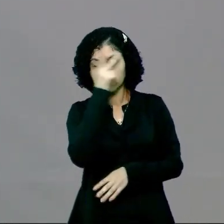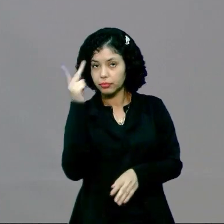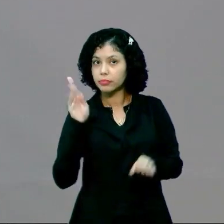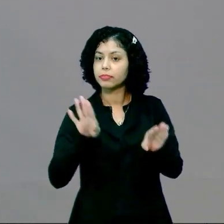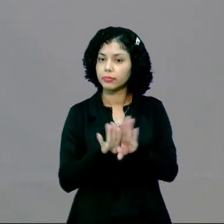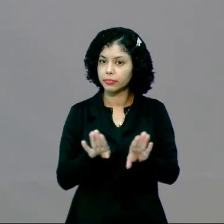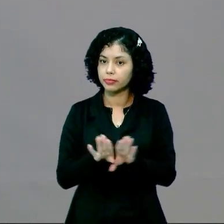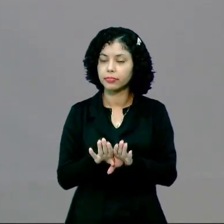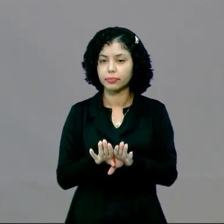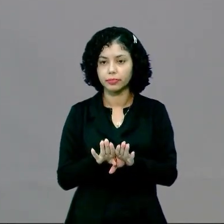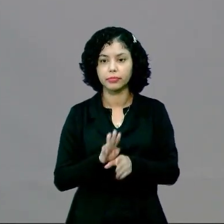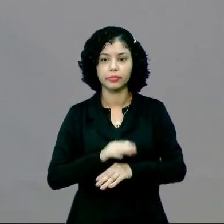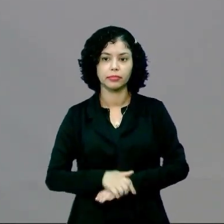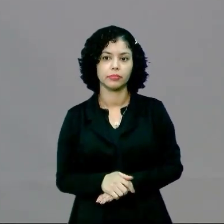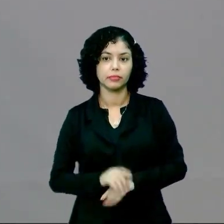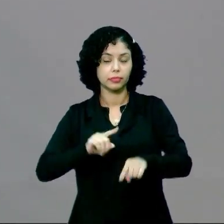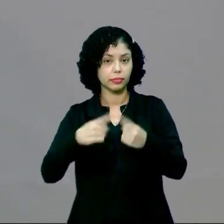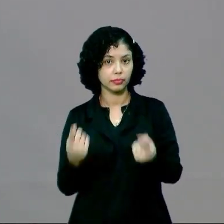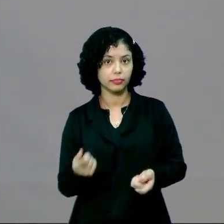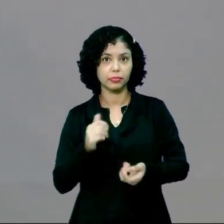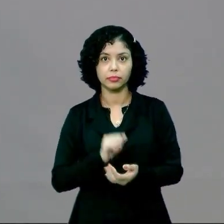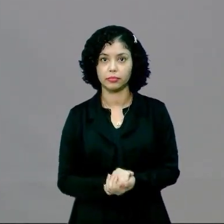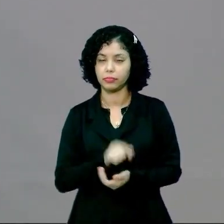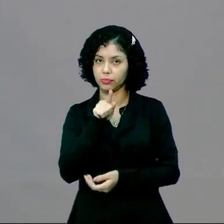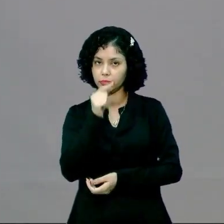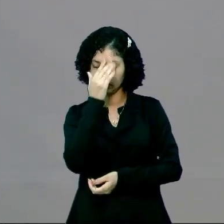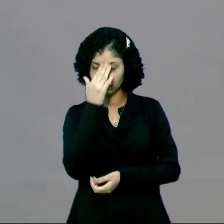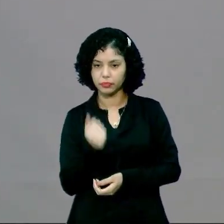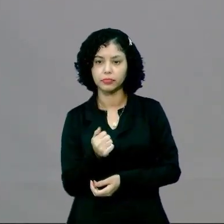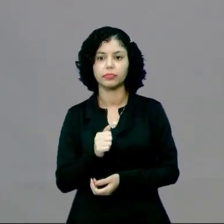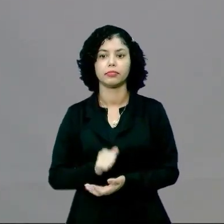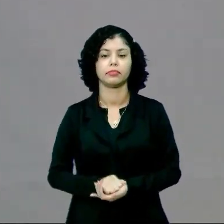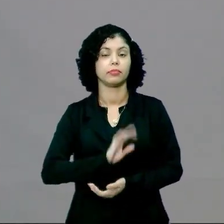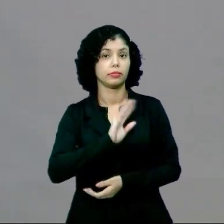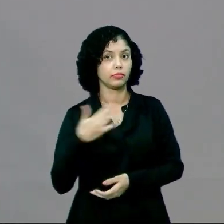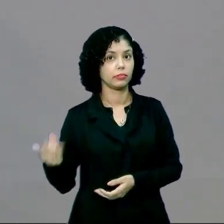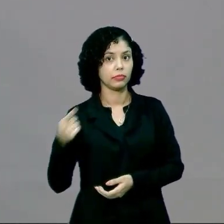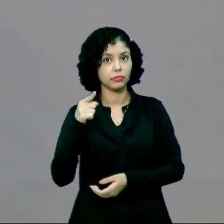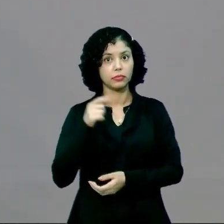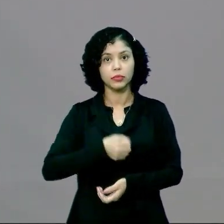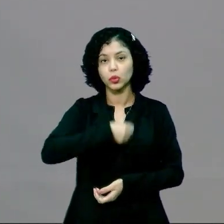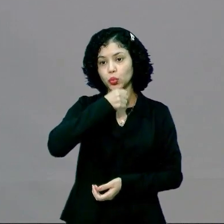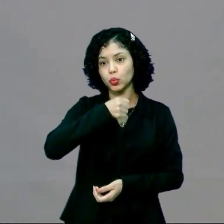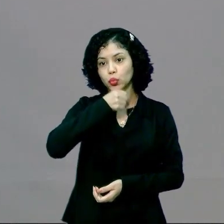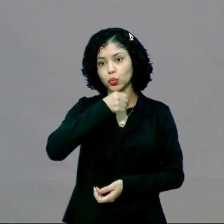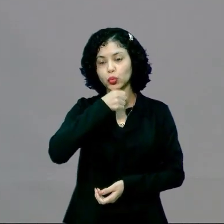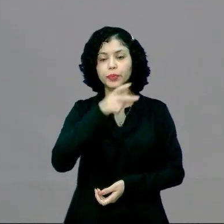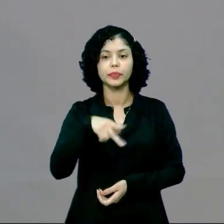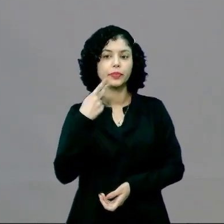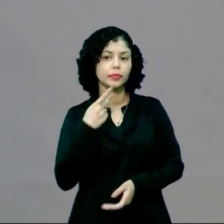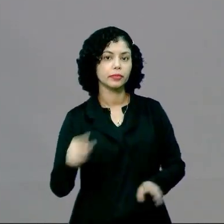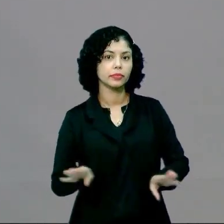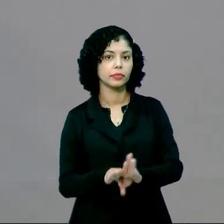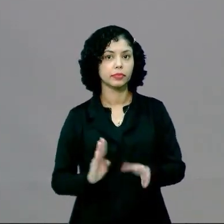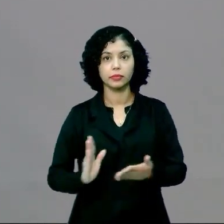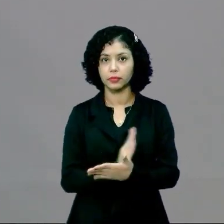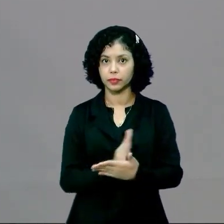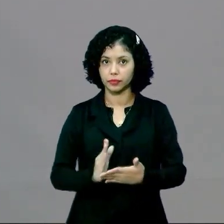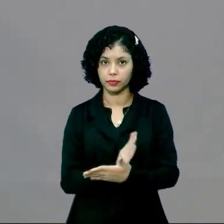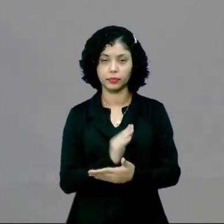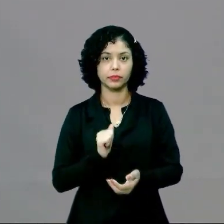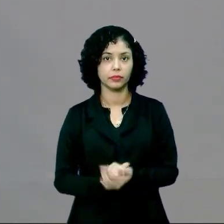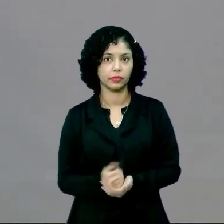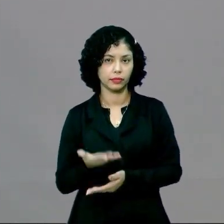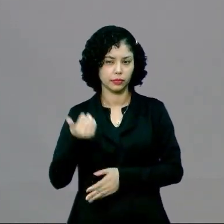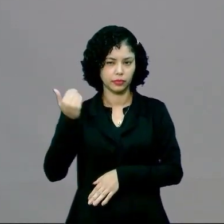pessoa com quem você está conversando, mas vocês sabem. Assim como quando os seus avós te contam algo que aconteceu há